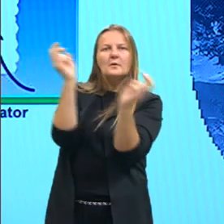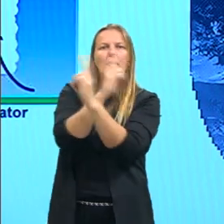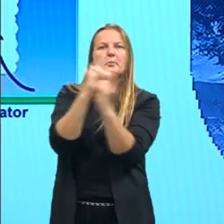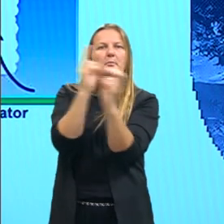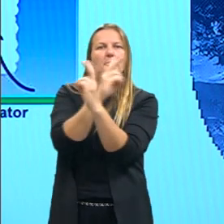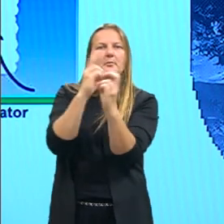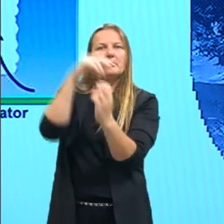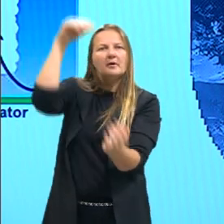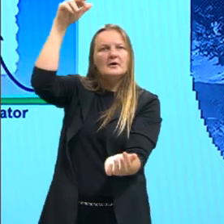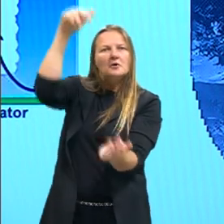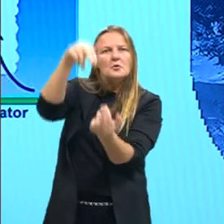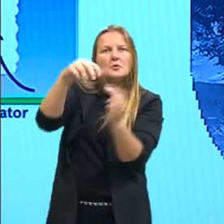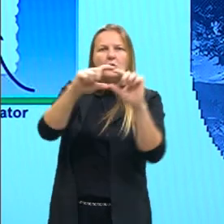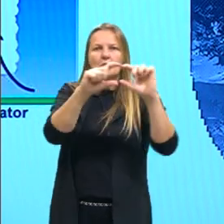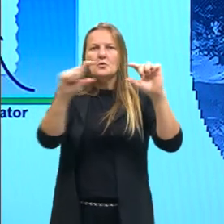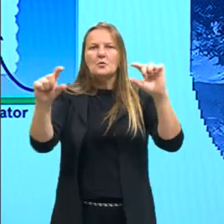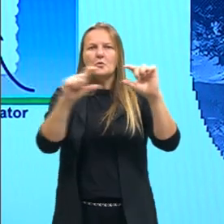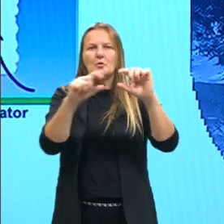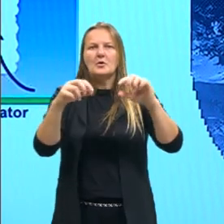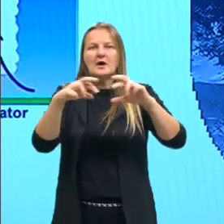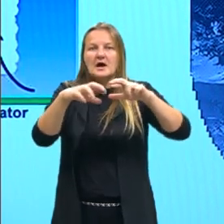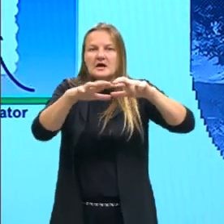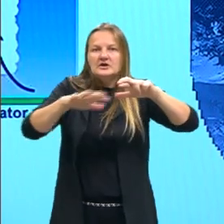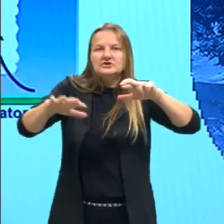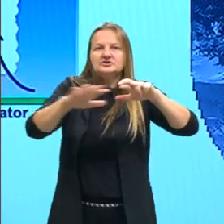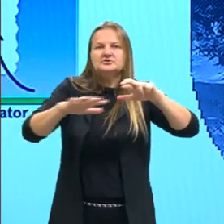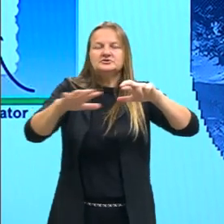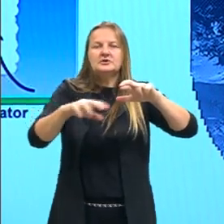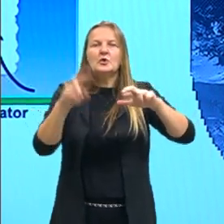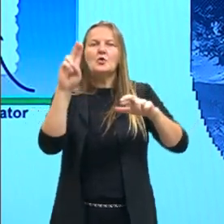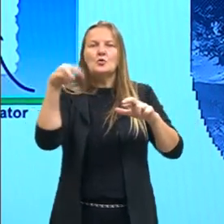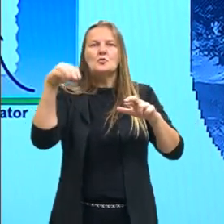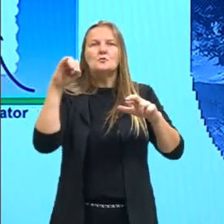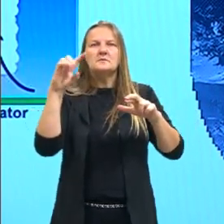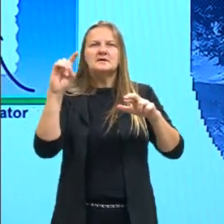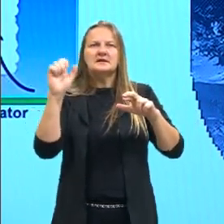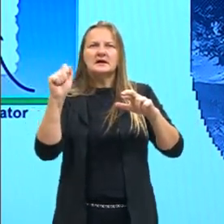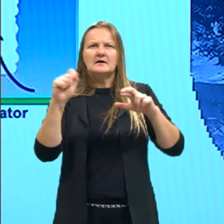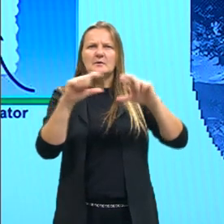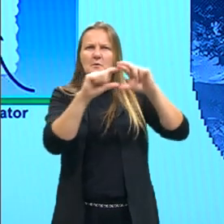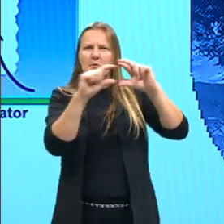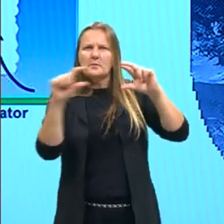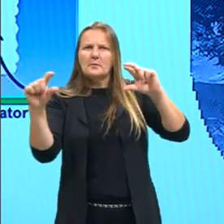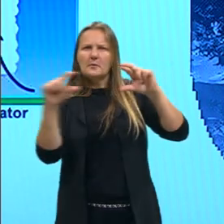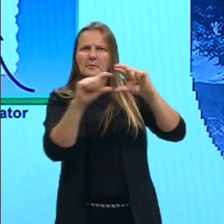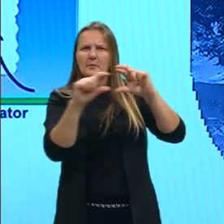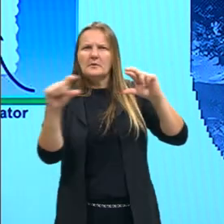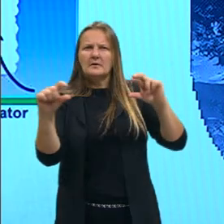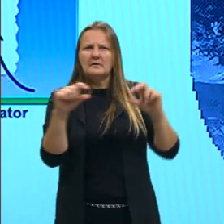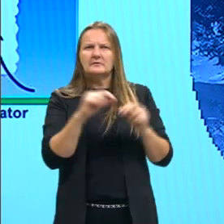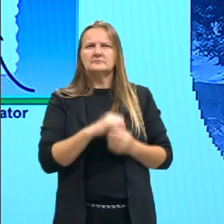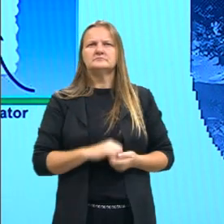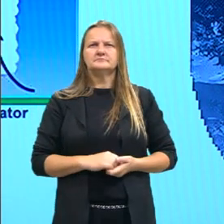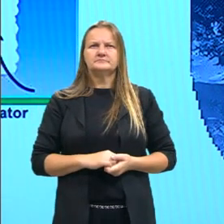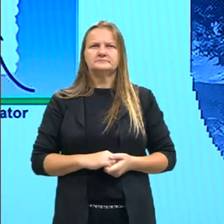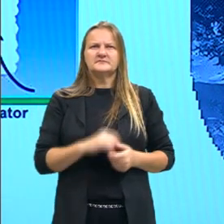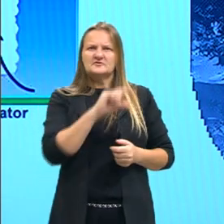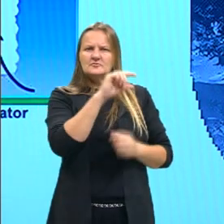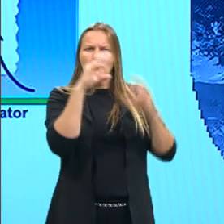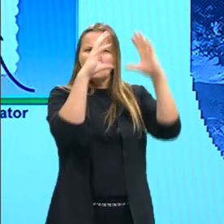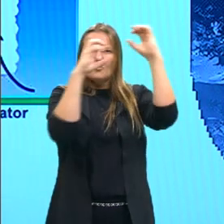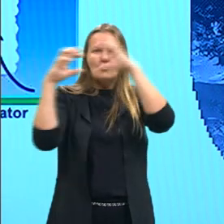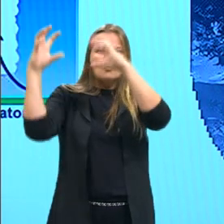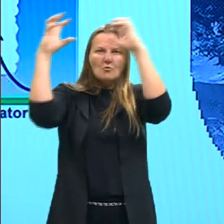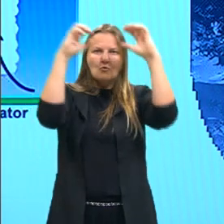região e a umidade também vai convergir pra essa região. Olha que fica bem direitinho aqui, ó, uma linha, né, de nuvens,